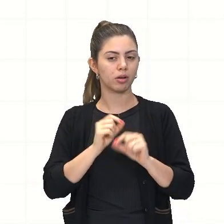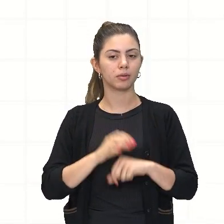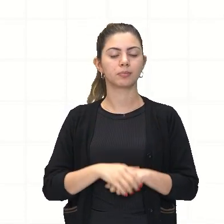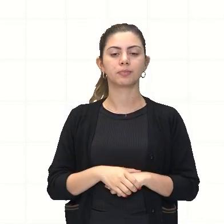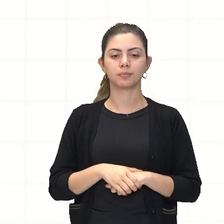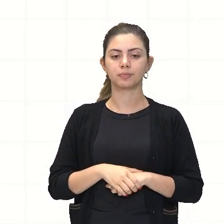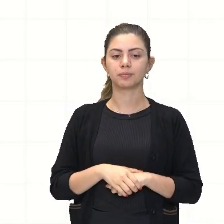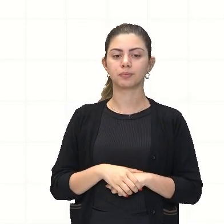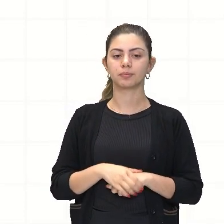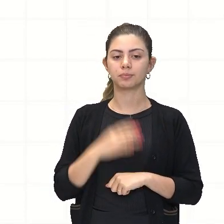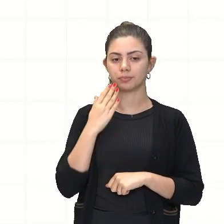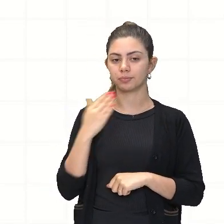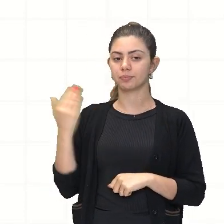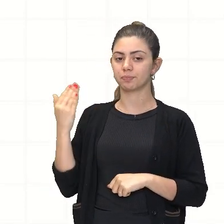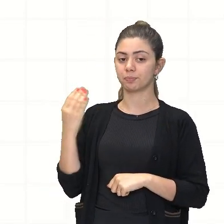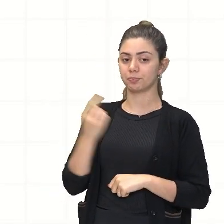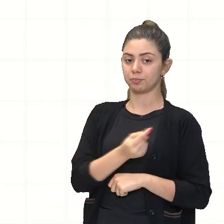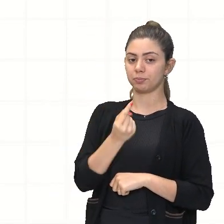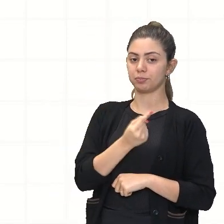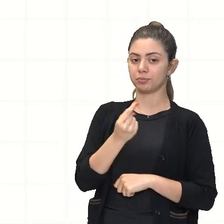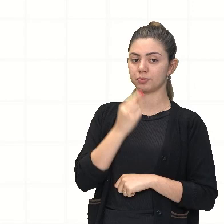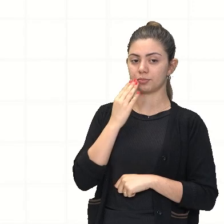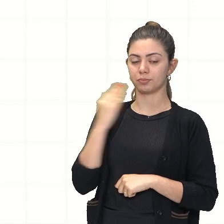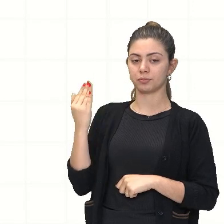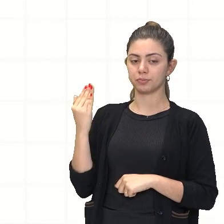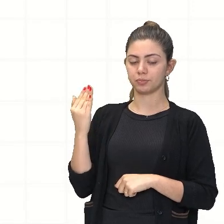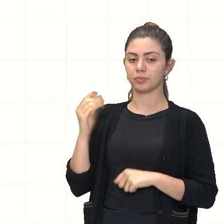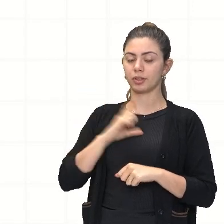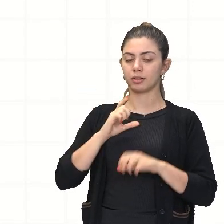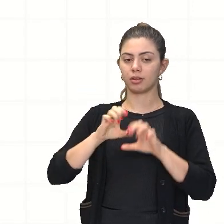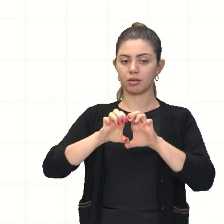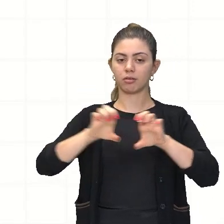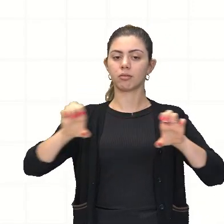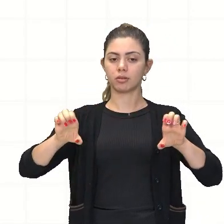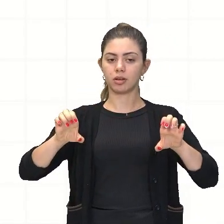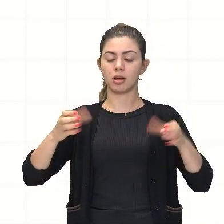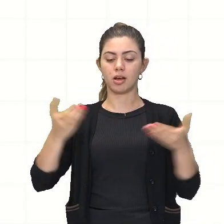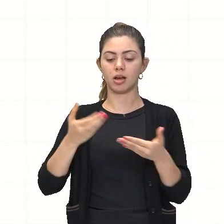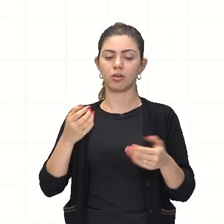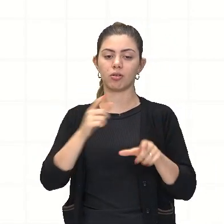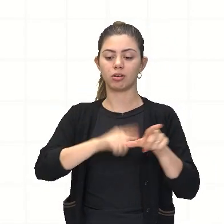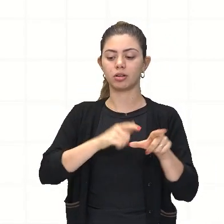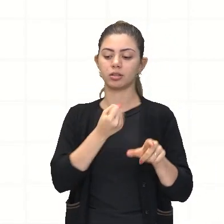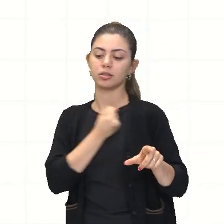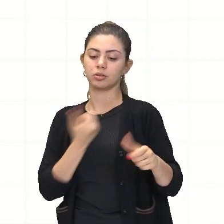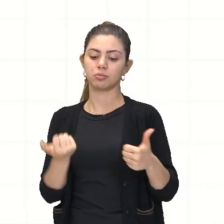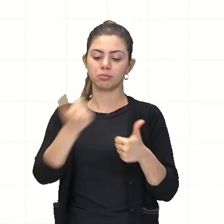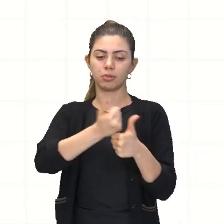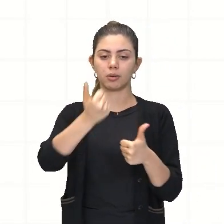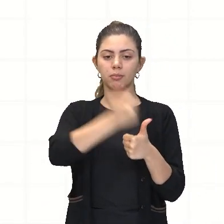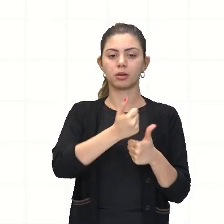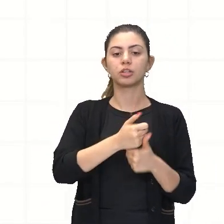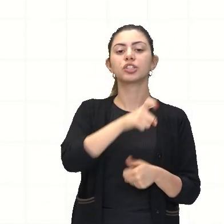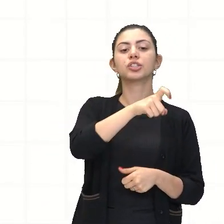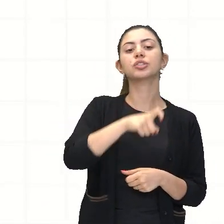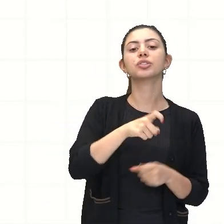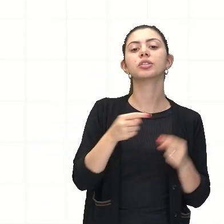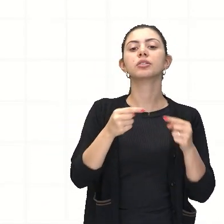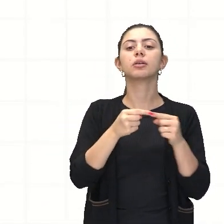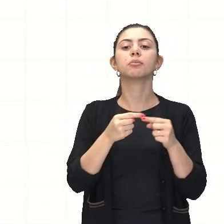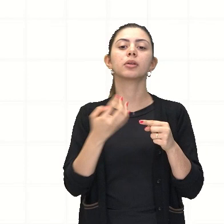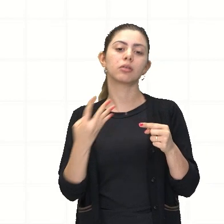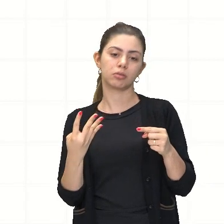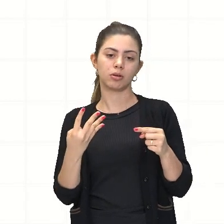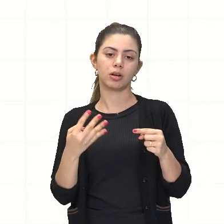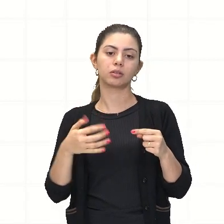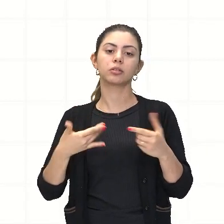Primeira etapa, Tá aqui a minha expressão, olha. Agora só é substituir os valores, olha. Quanto que o x vale? O x vale 4.